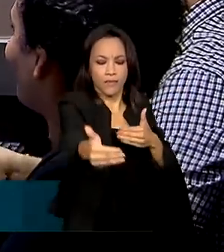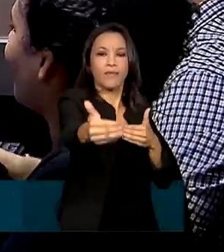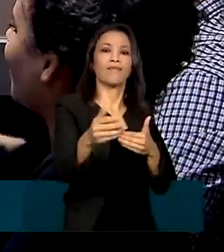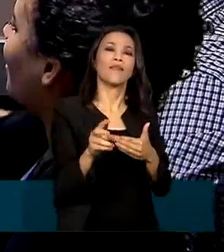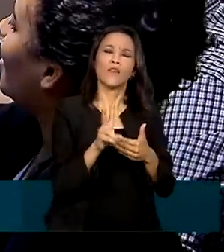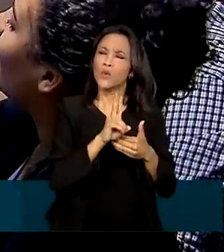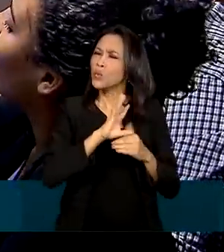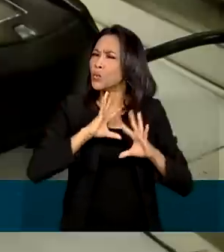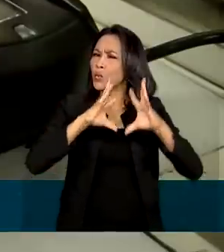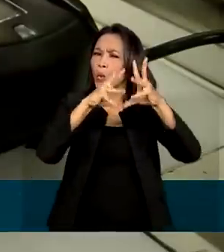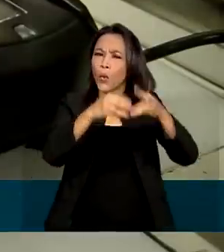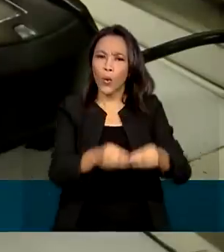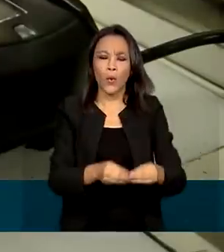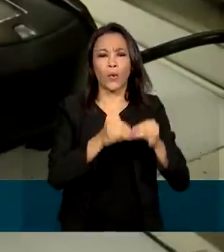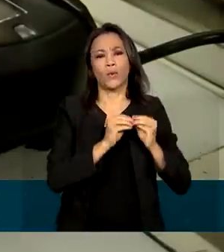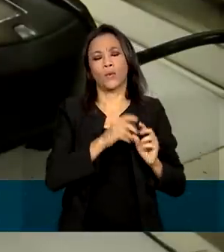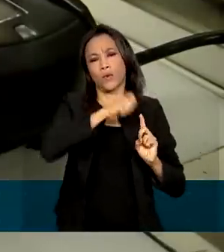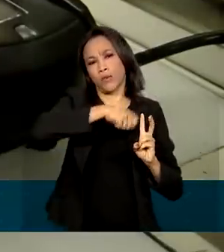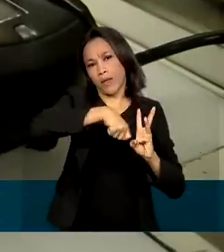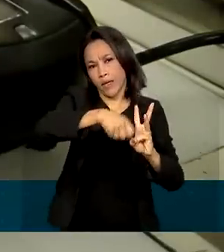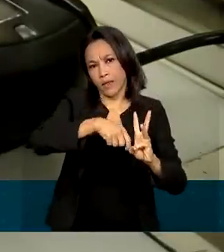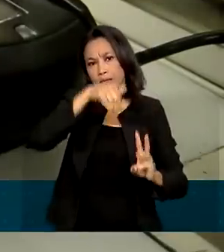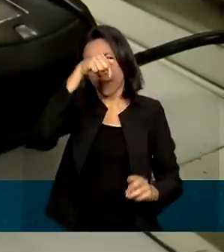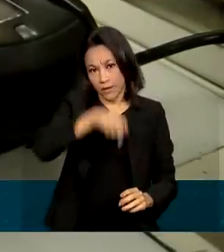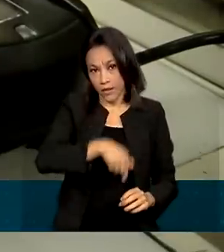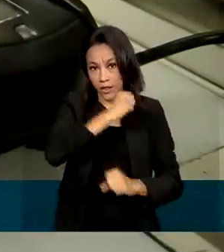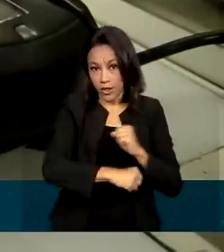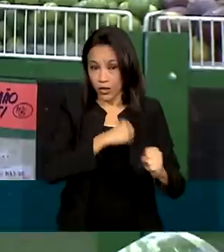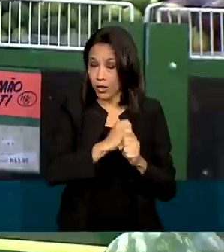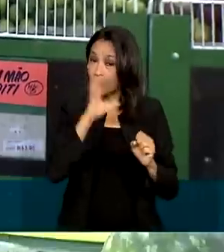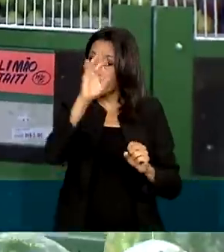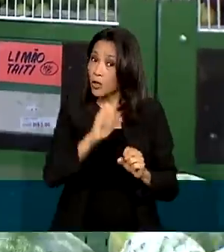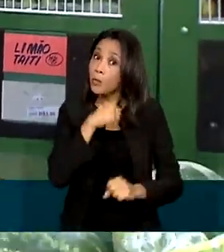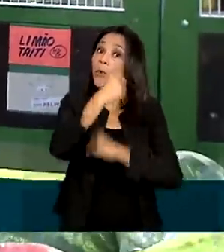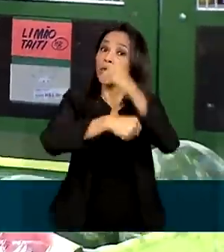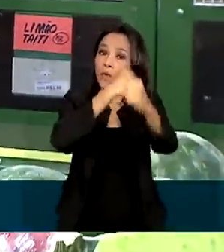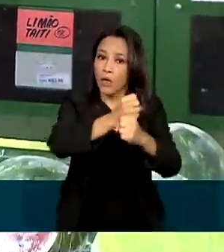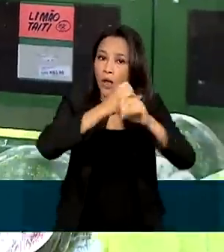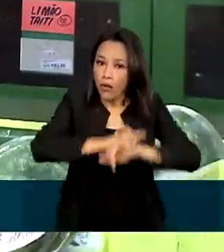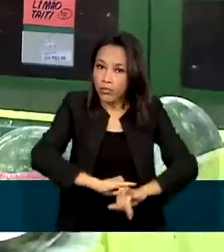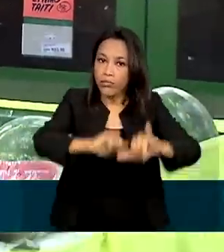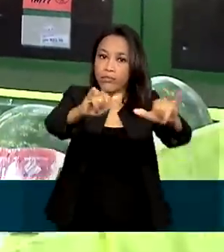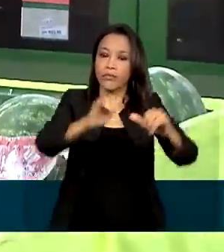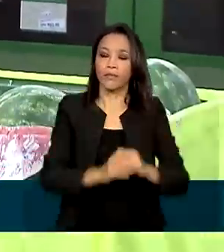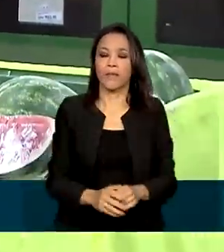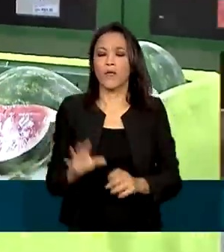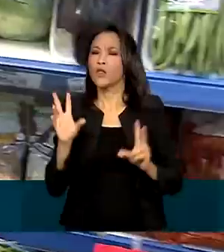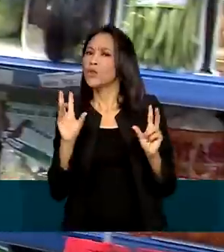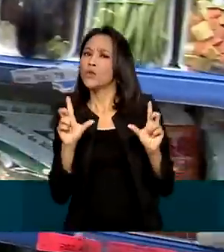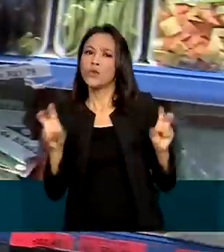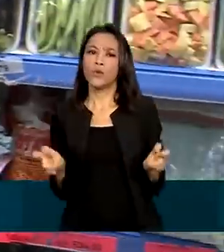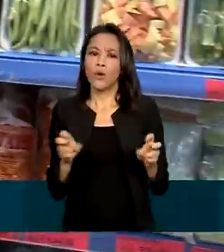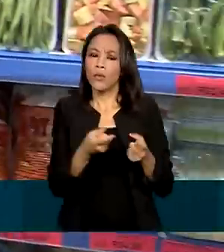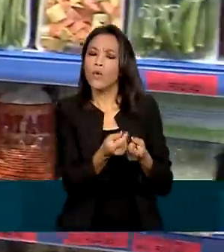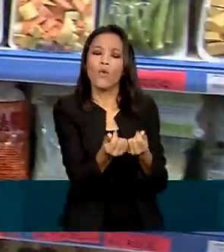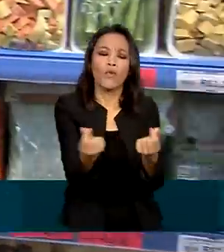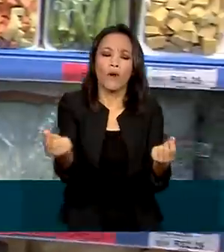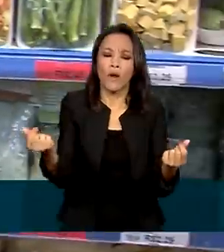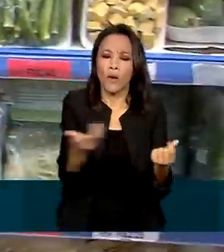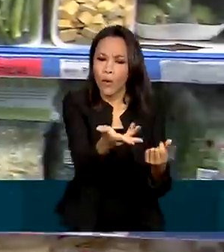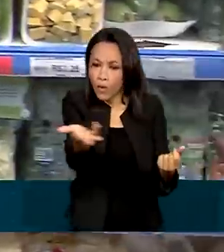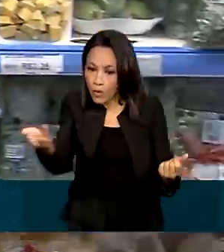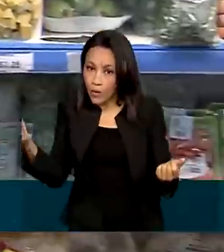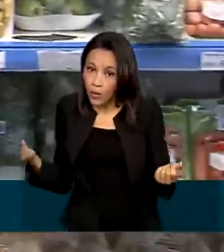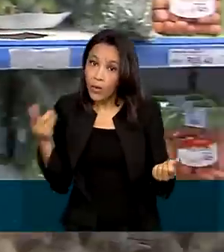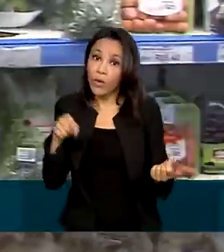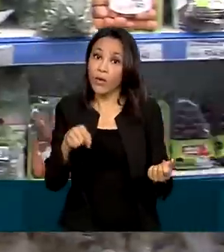com todos os meses de 2022, só no ano que vem. Em relação ao comportamento dos preços, o boletim Focus elevou